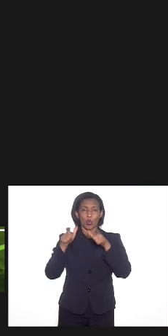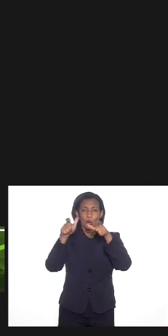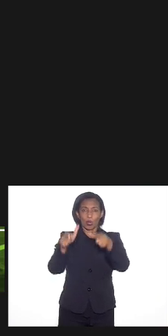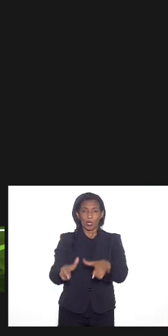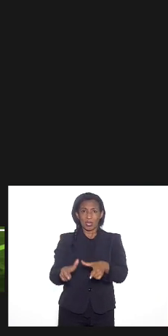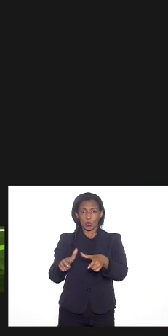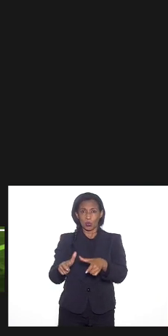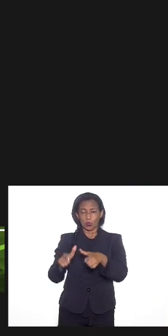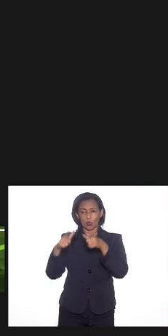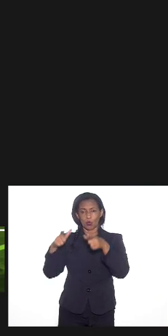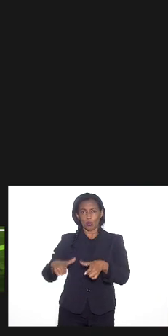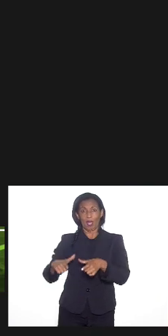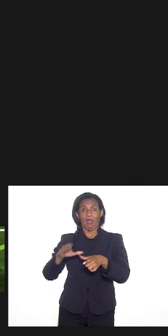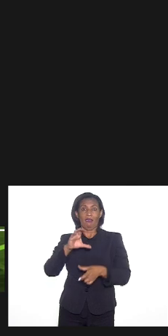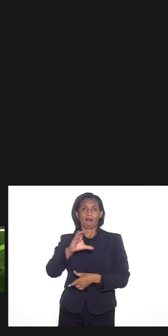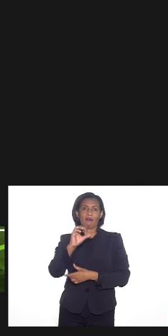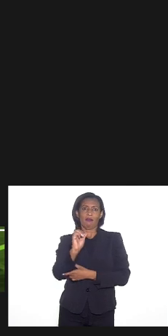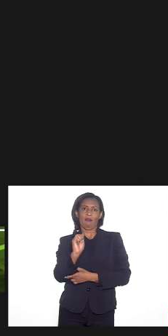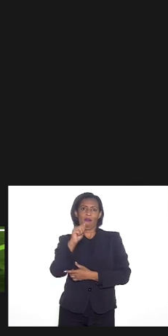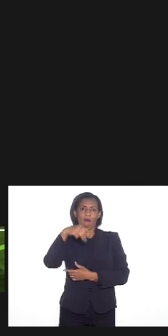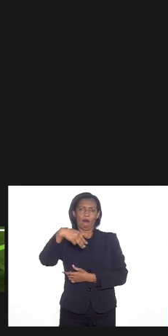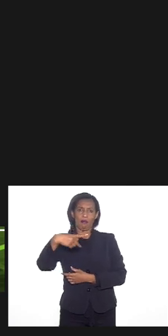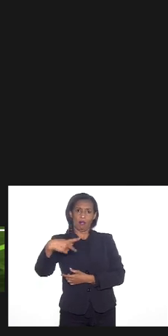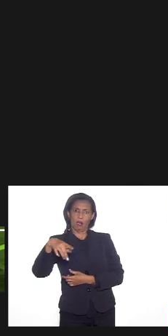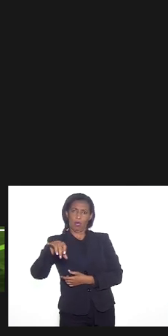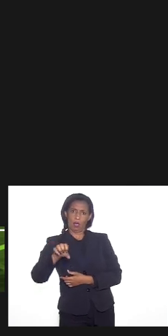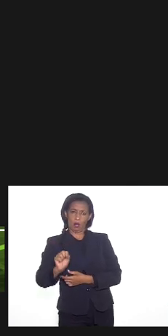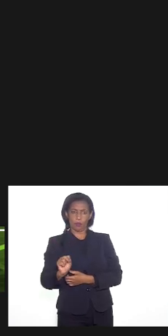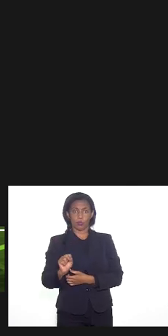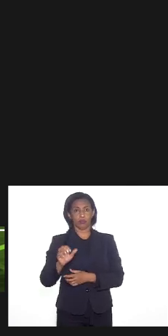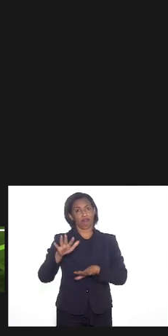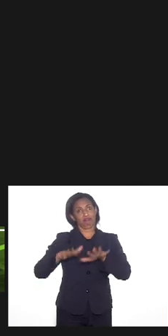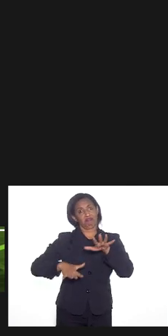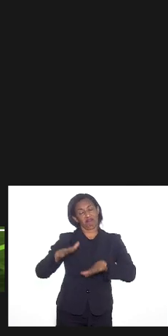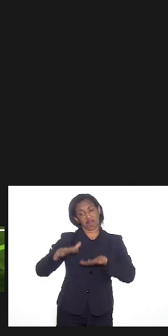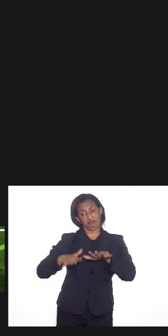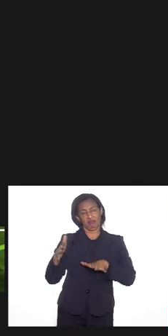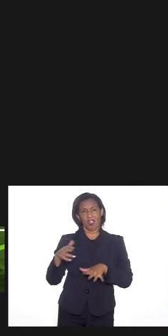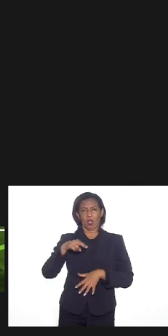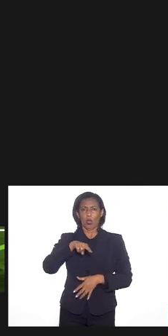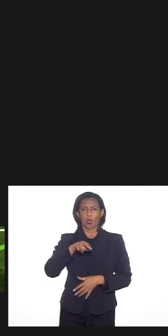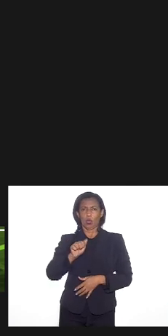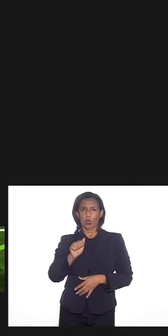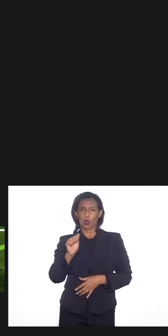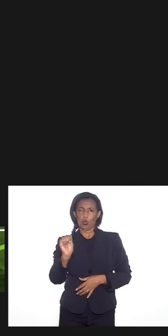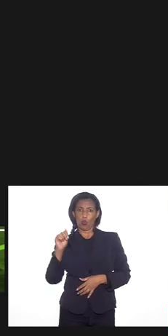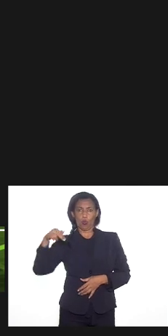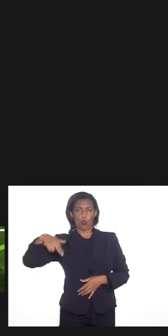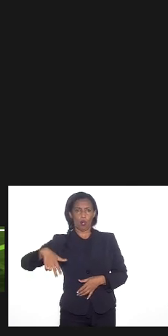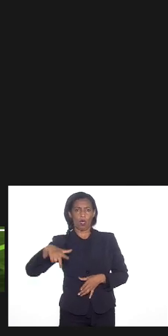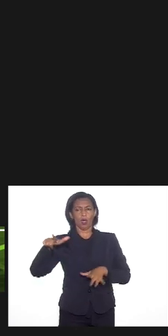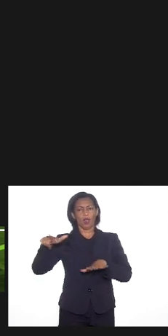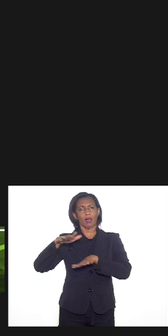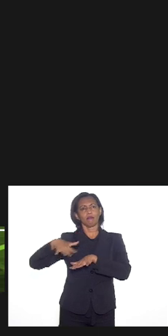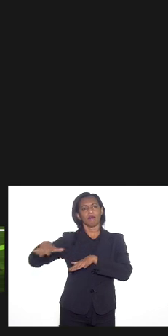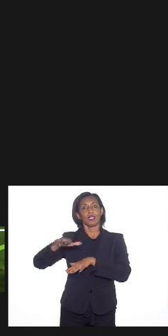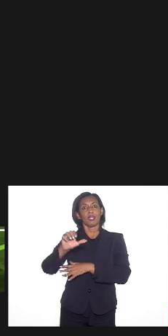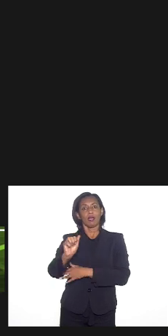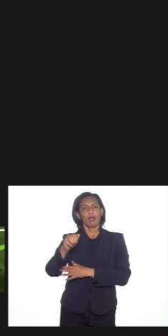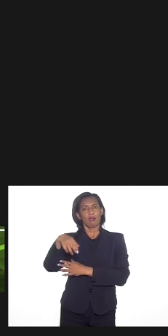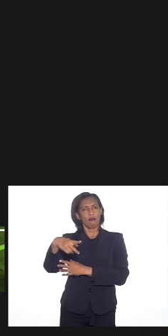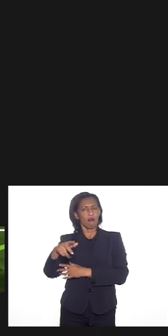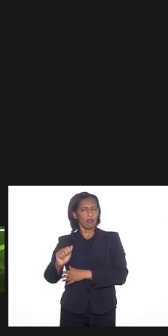distritais era a região de campos então talvez algo nos moldes da Nuan focado na região de campos